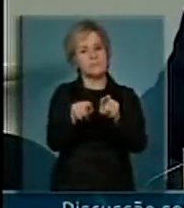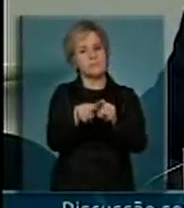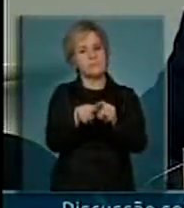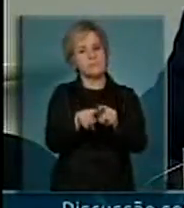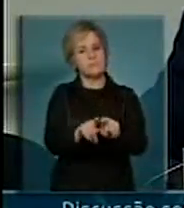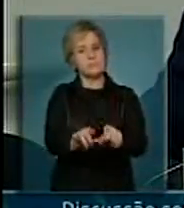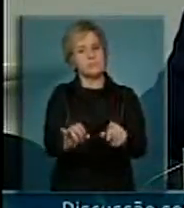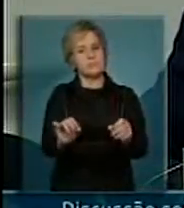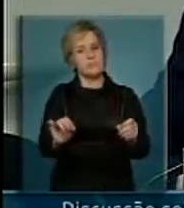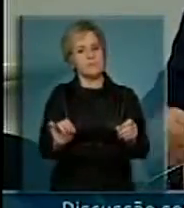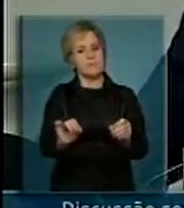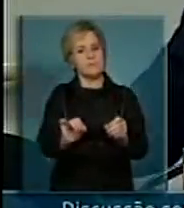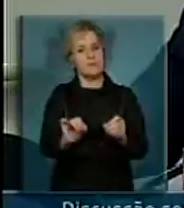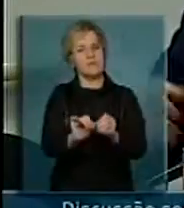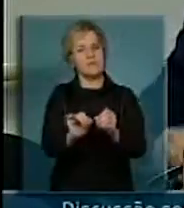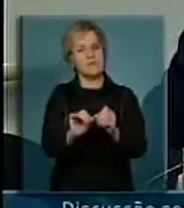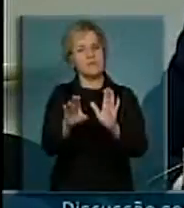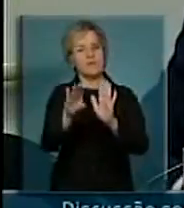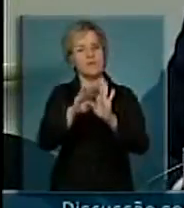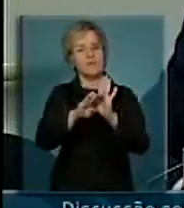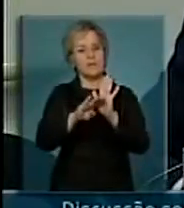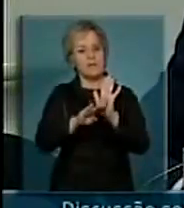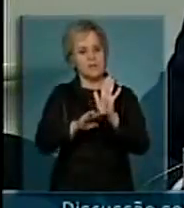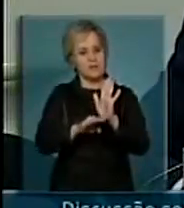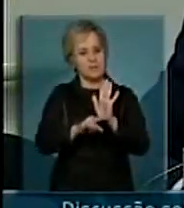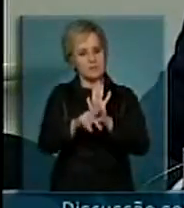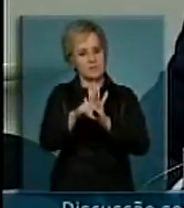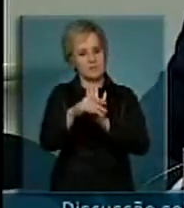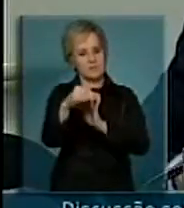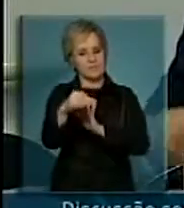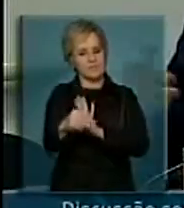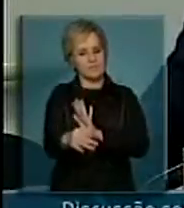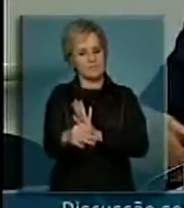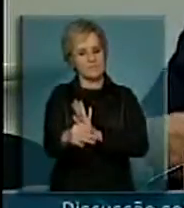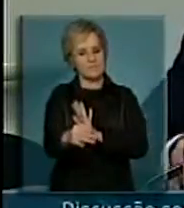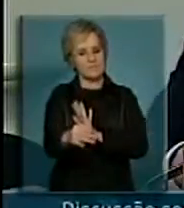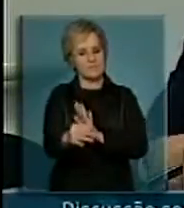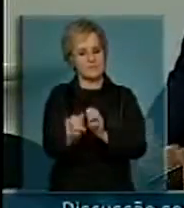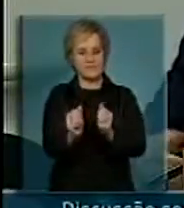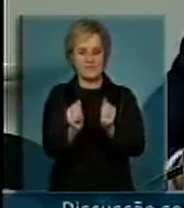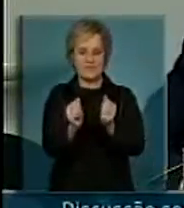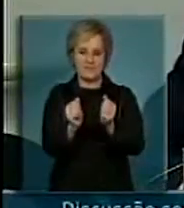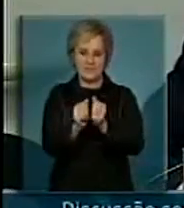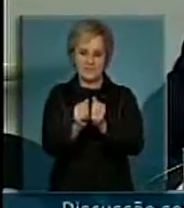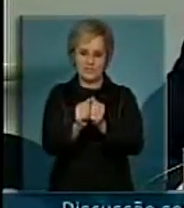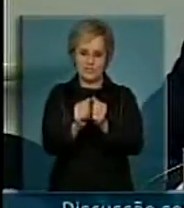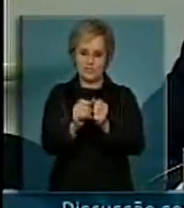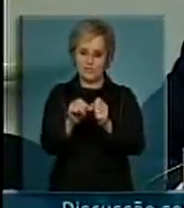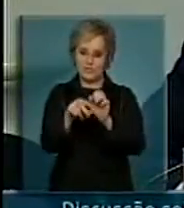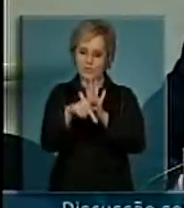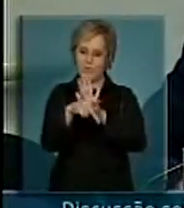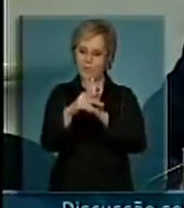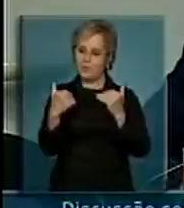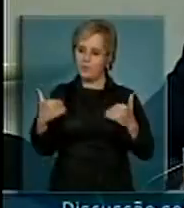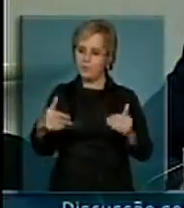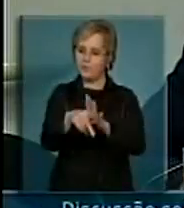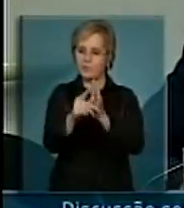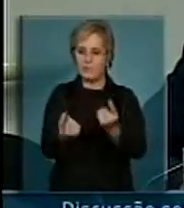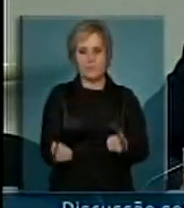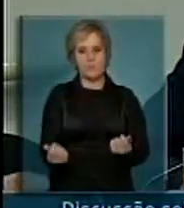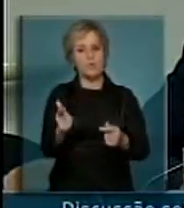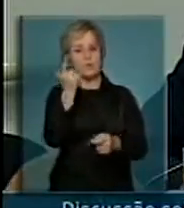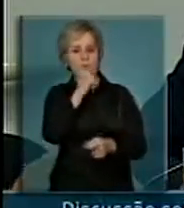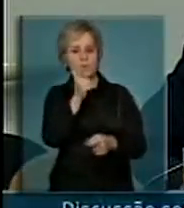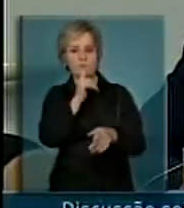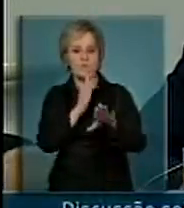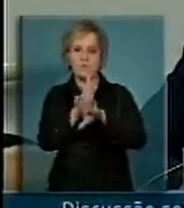cronograma de dispêndio aí com a área orçamentária, com a área da fazenda, e eu acho que nós temos condição de superar isso.